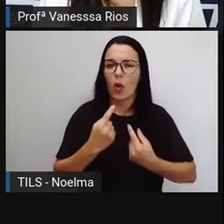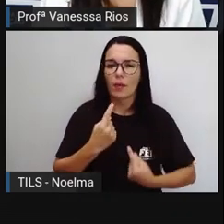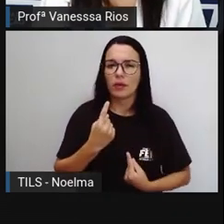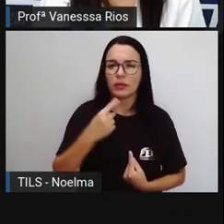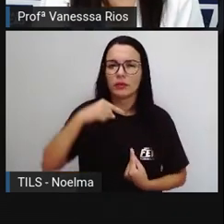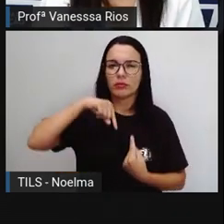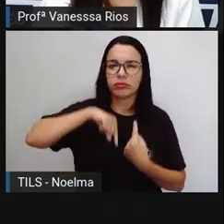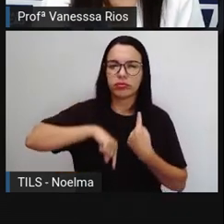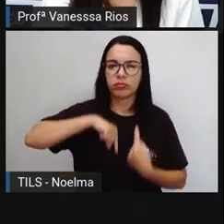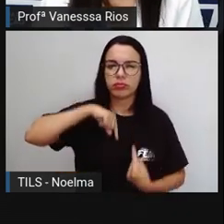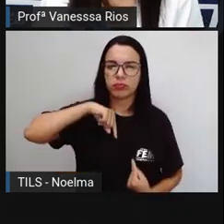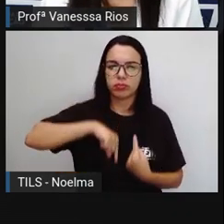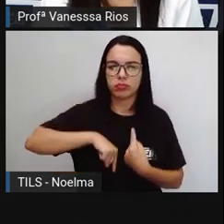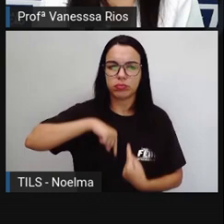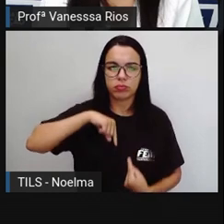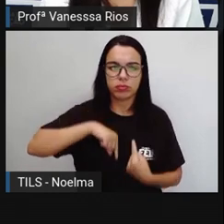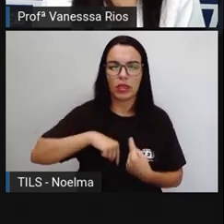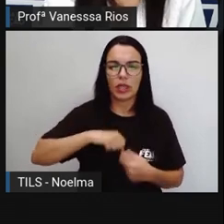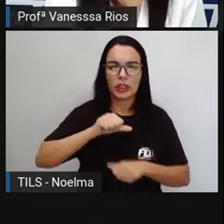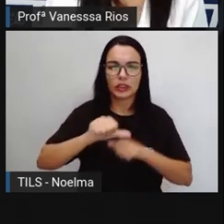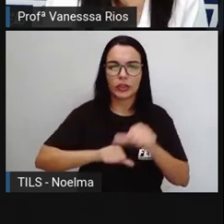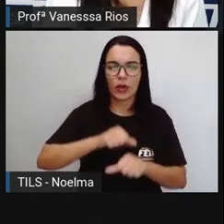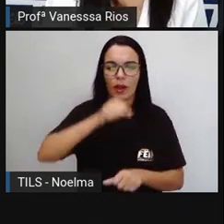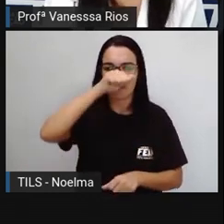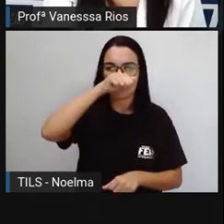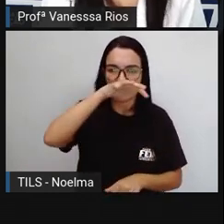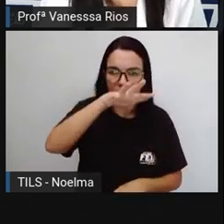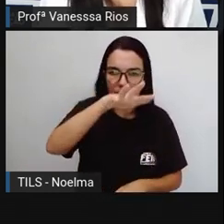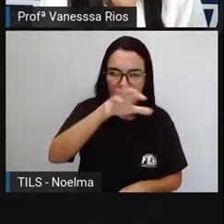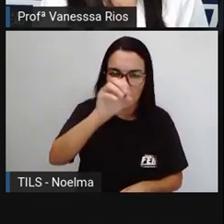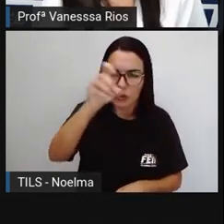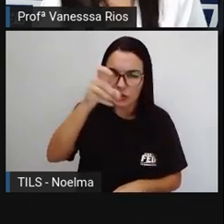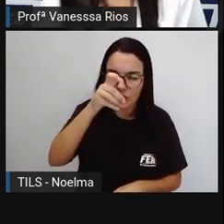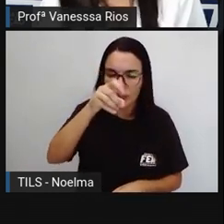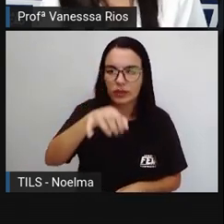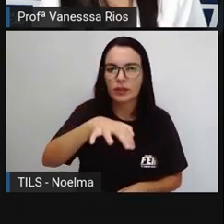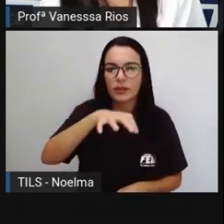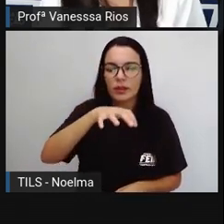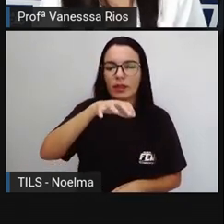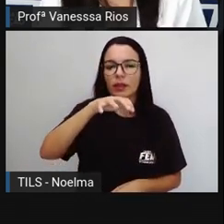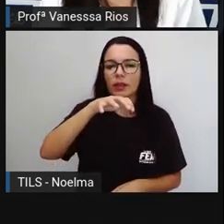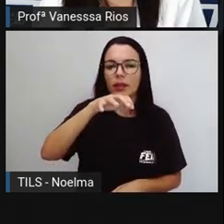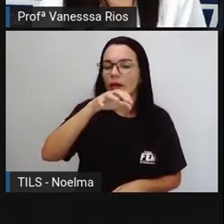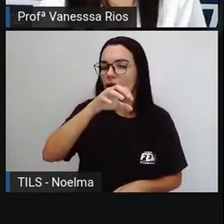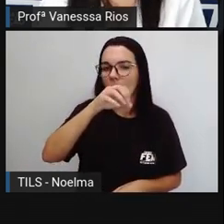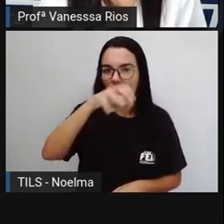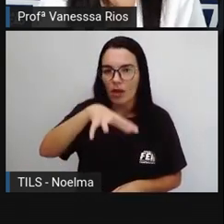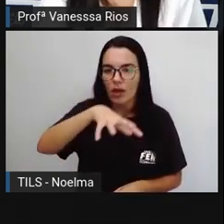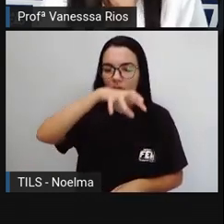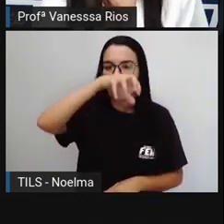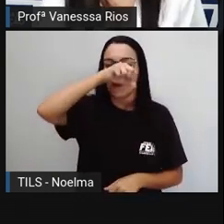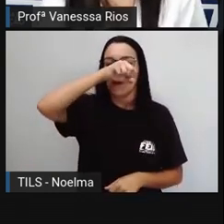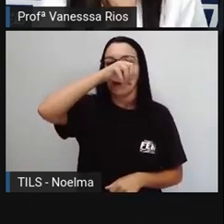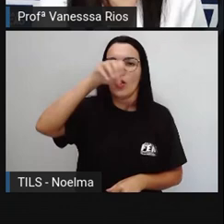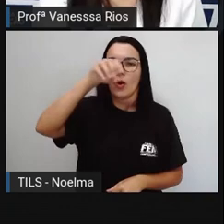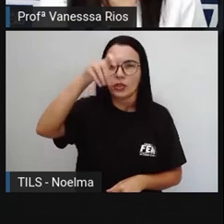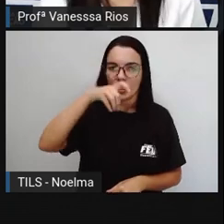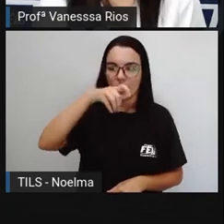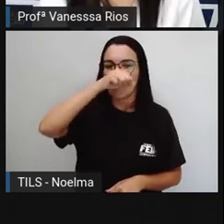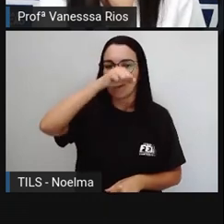trocas gasosas acontecidas aí dentro desse processo E também revisando sobre porcentagem você vai dar